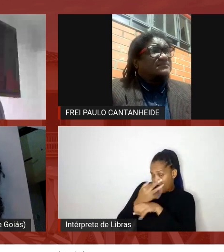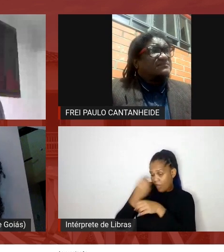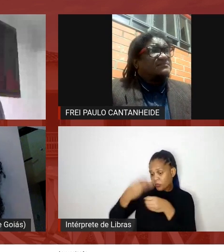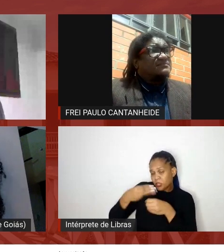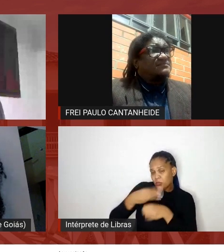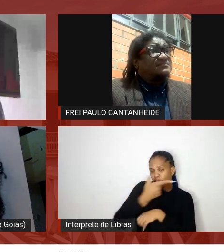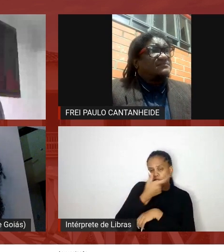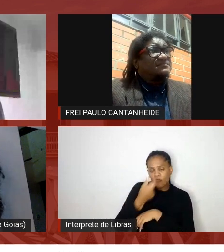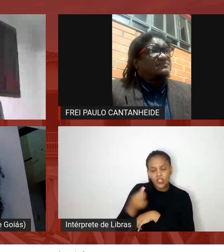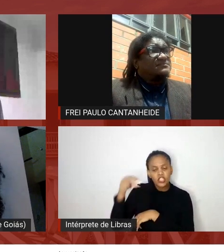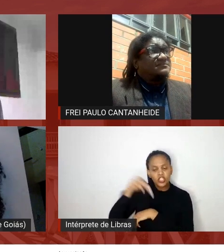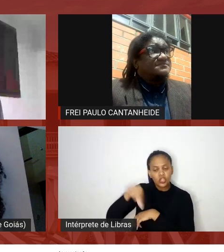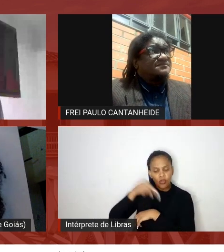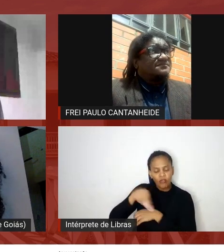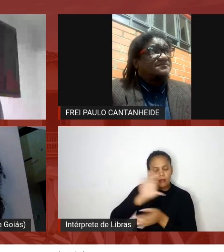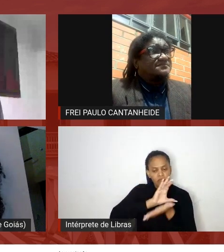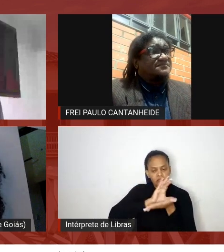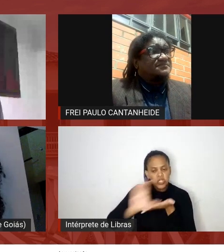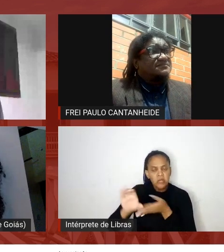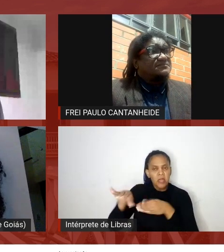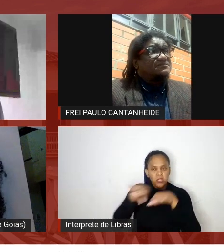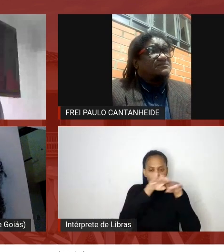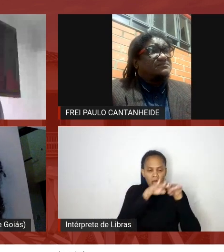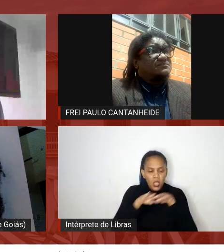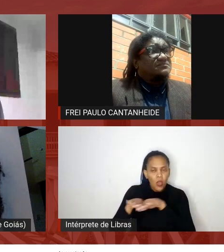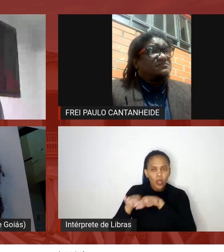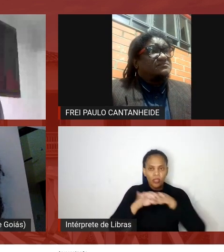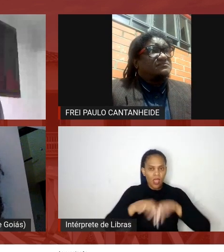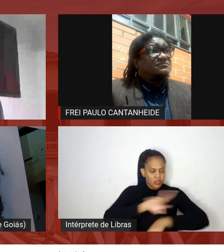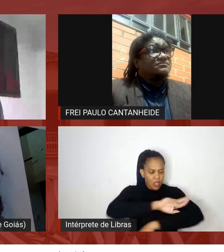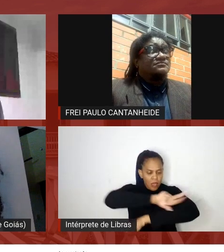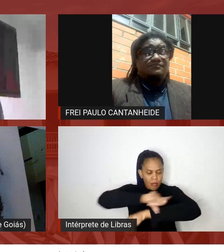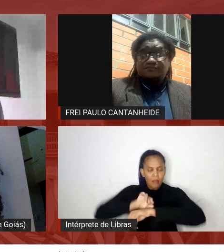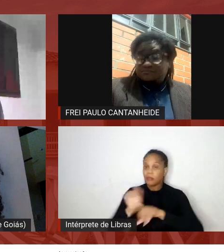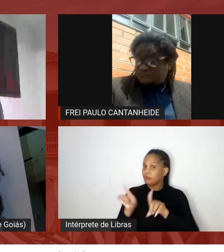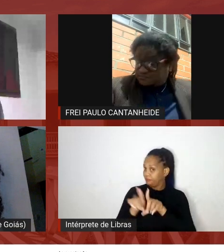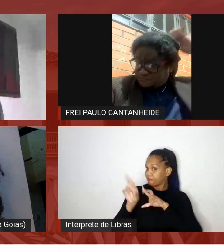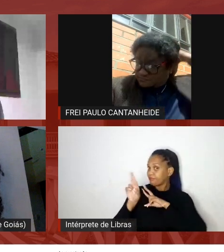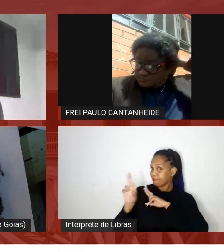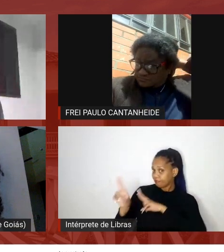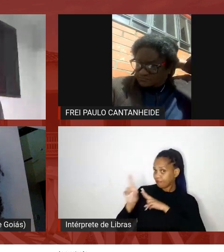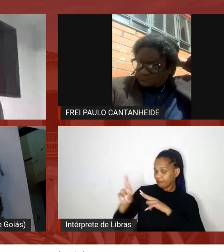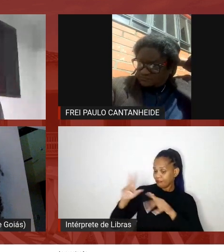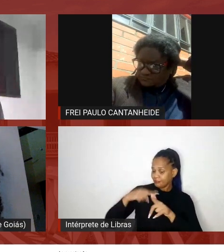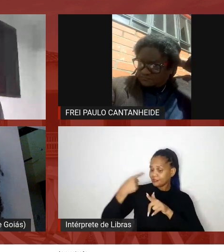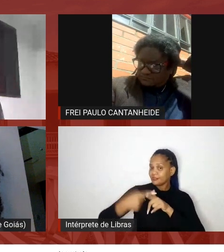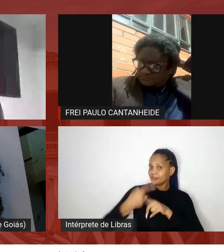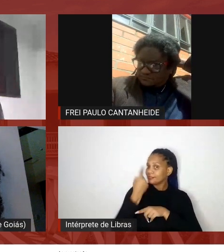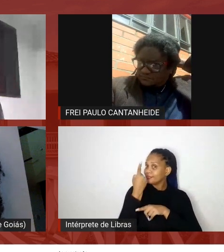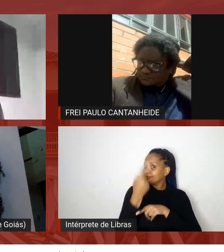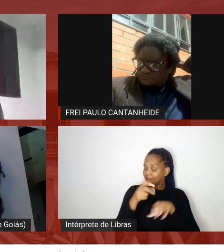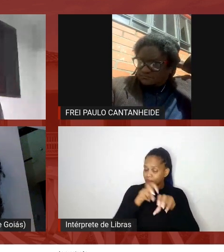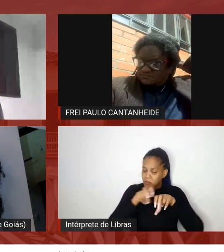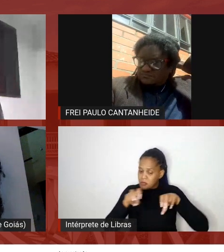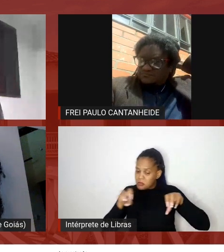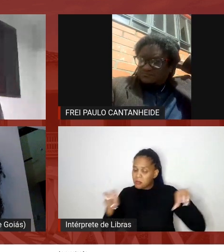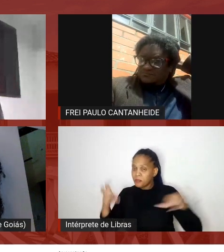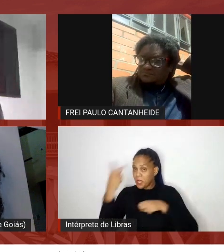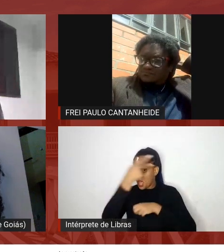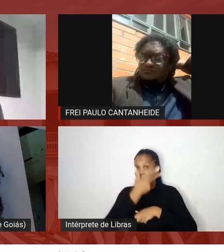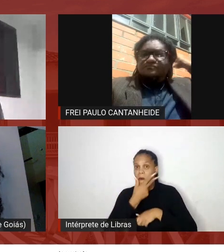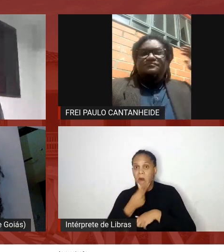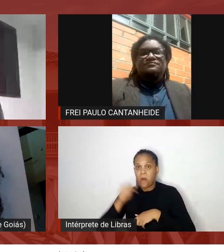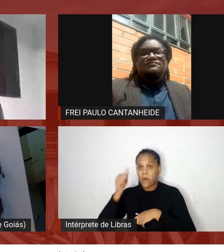orçamento para a igualdade racial e espero que em breve com uma mesa com legisladoras e legisladores